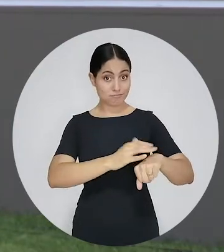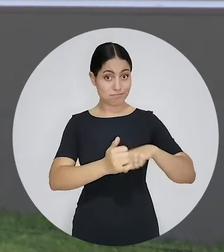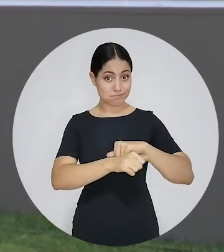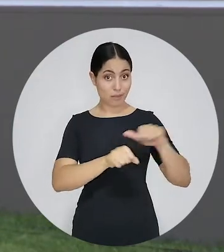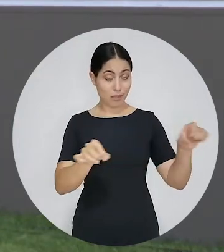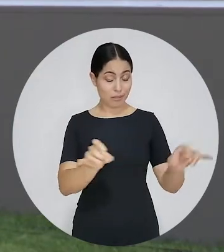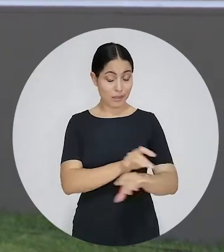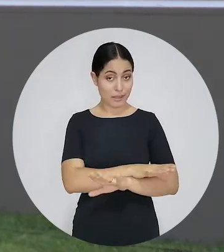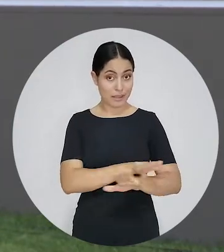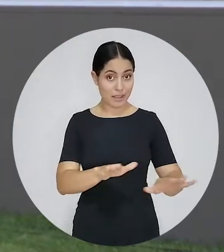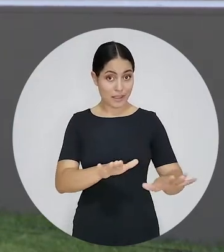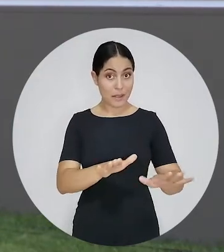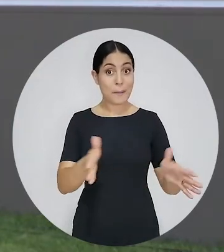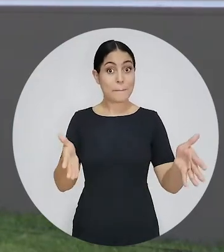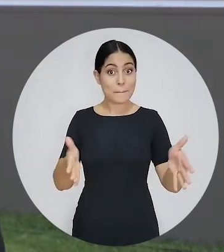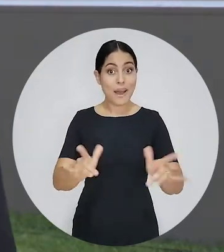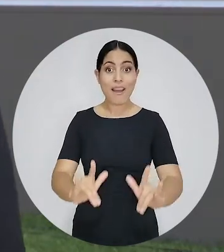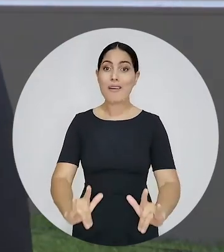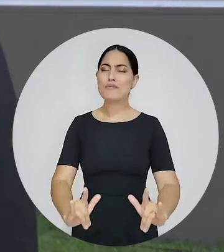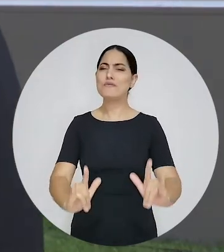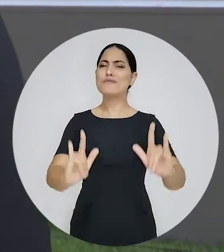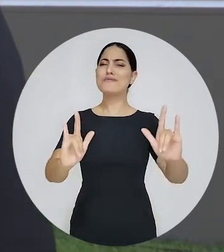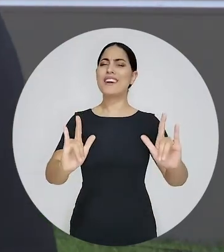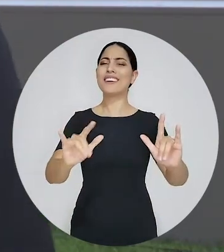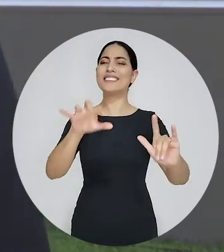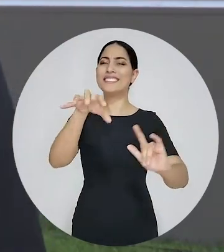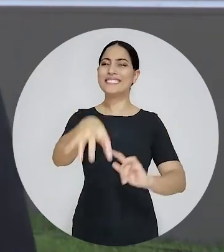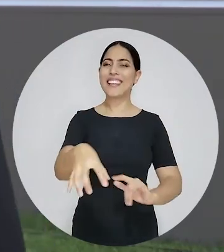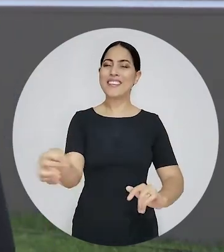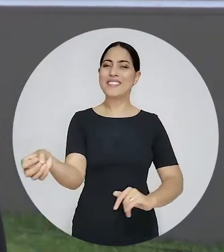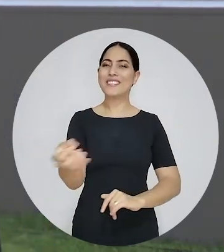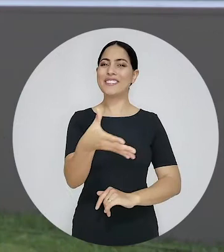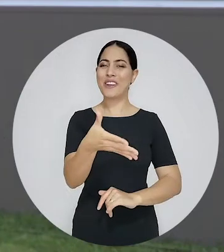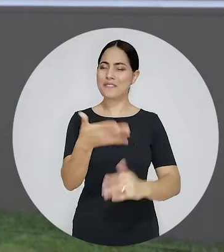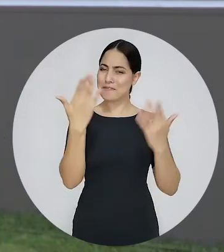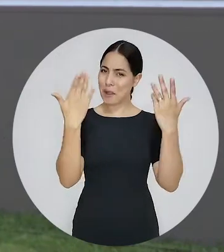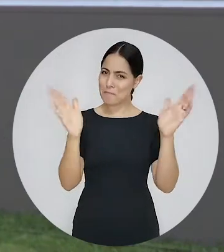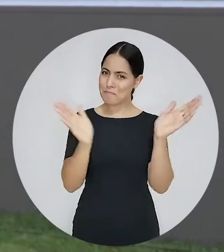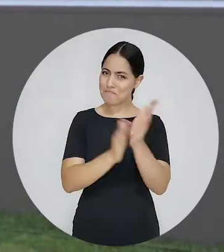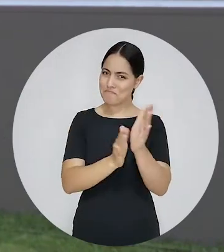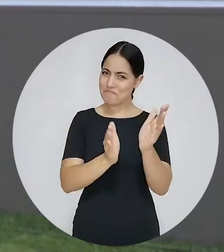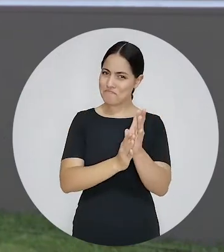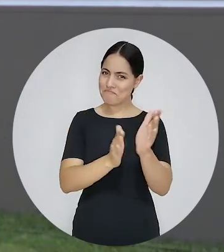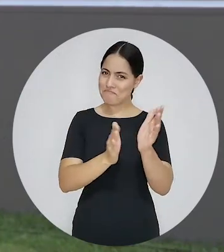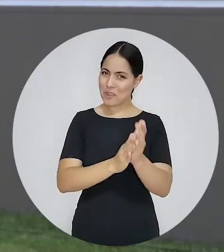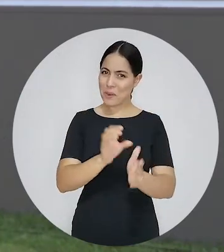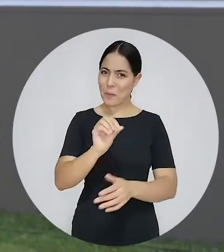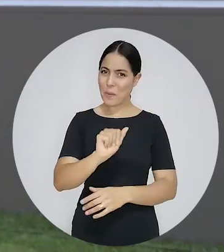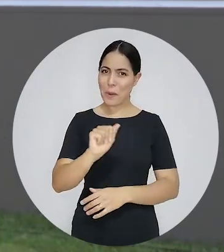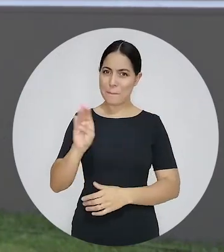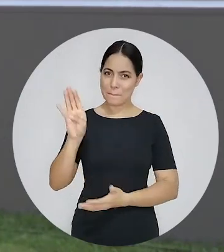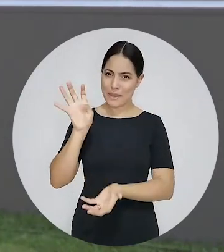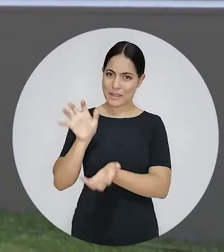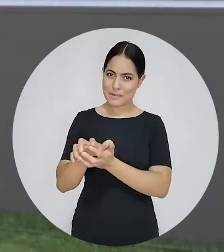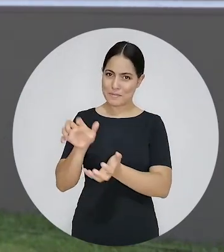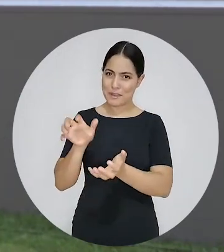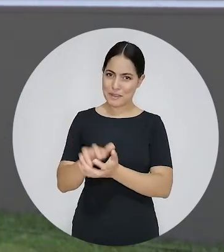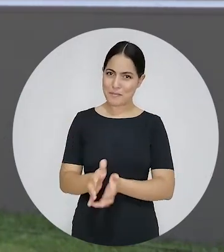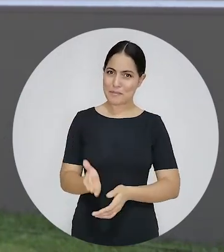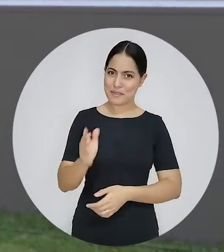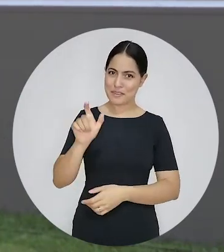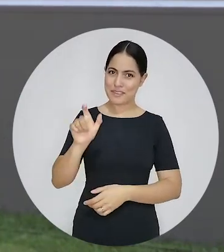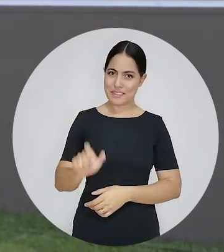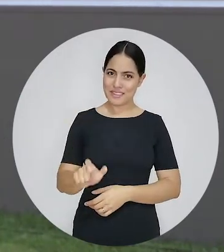entregando à advocacia de Caruaru uma nova sede. Está de parabéns à UAB de Pernambuco, o presidente Bruno Batista e a sua direção.